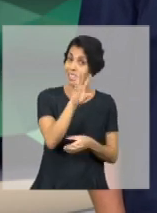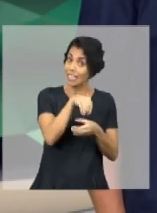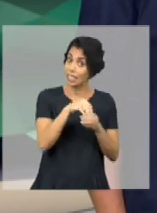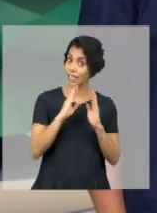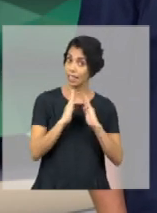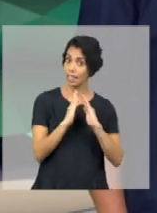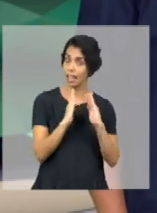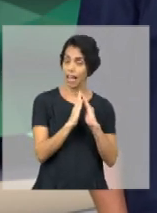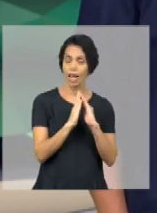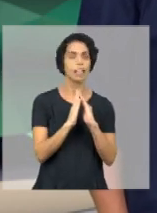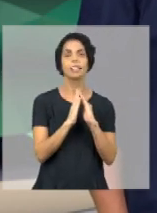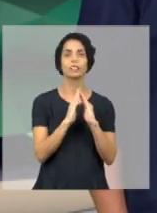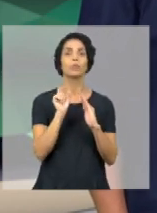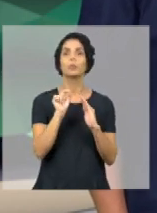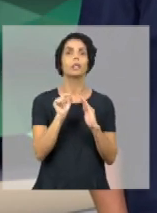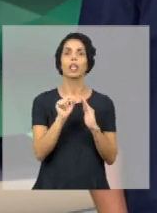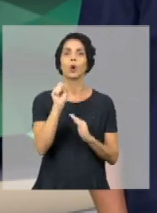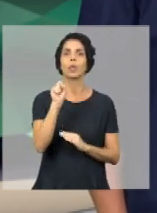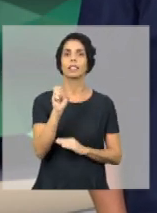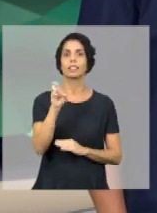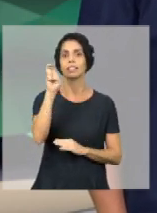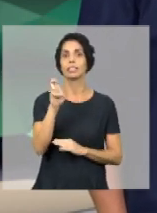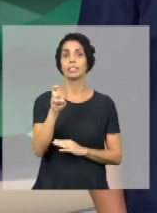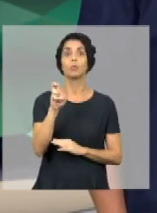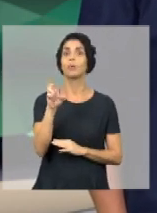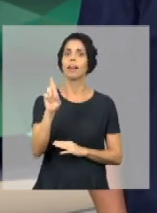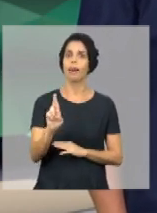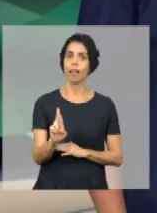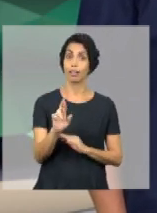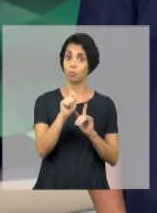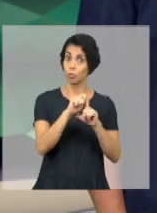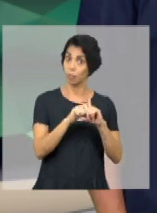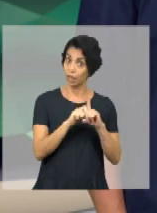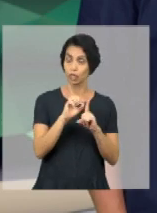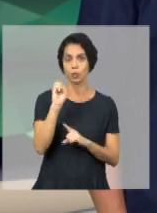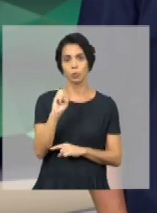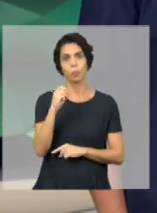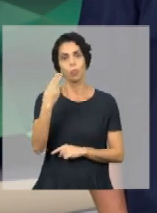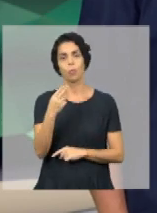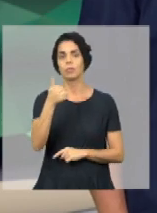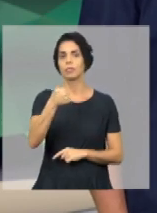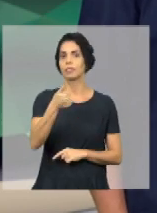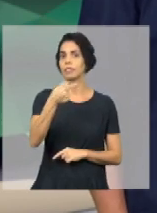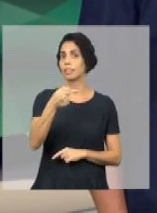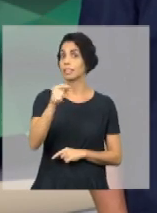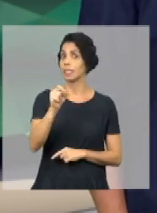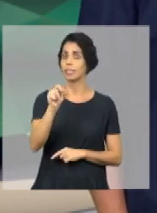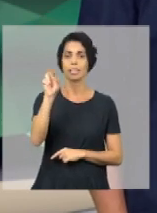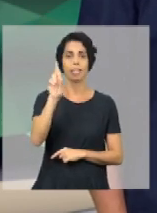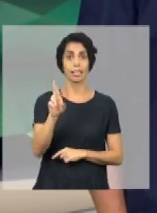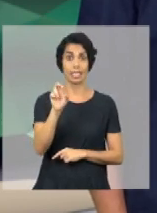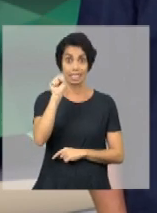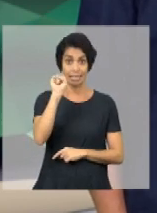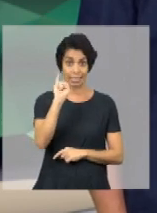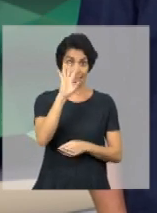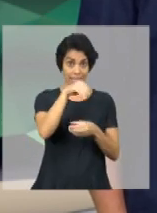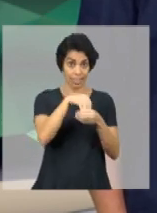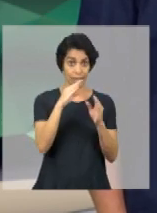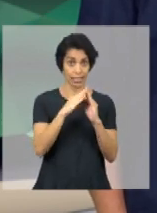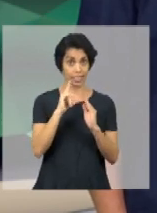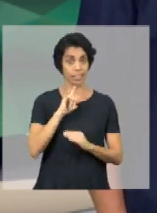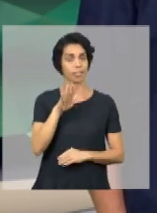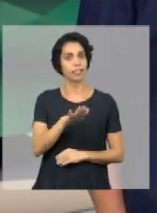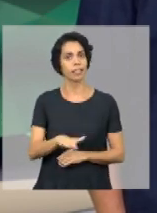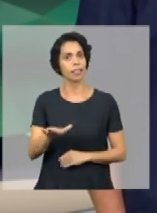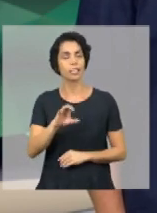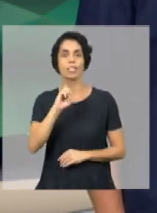residência deve ser de até R$ 85,00 por mês ou de até R 170,00 se na casa tiver crianças